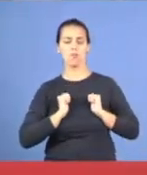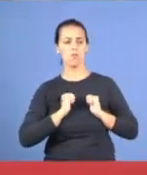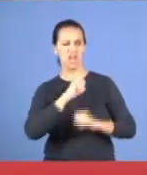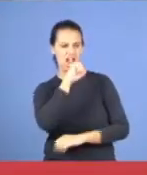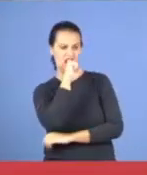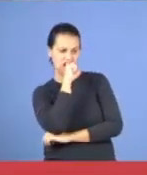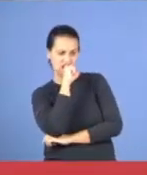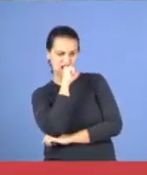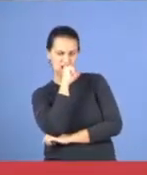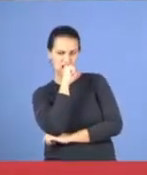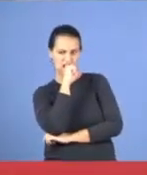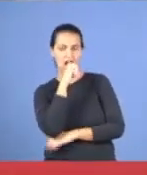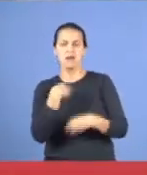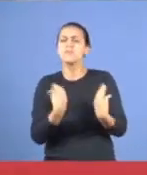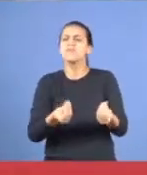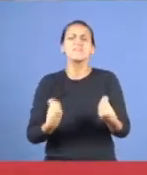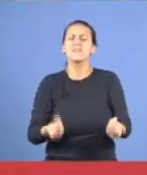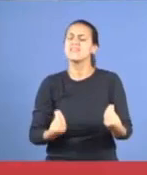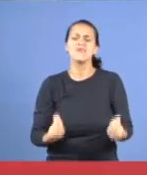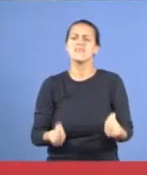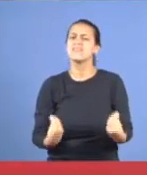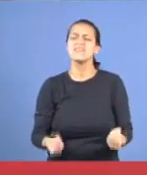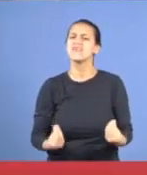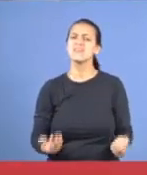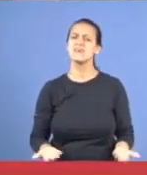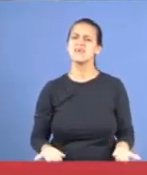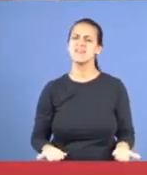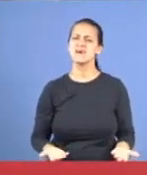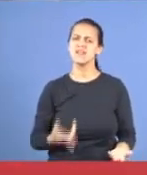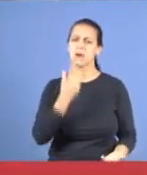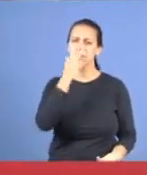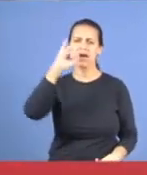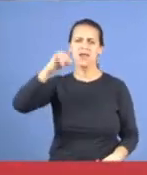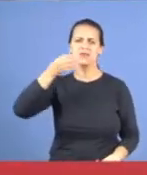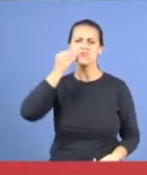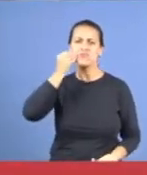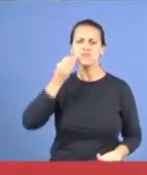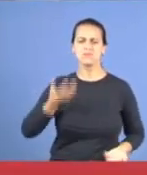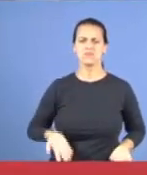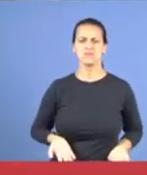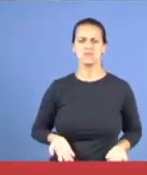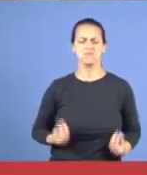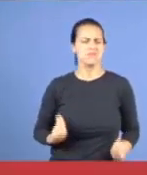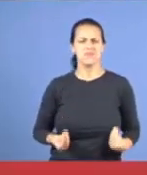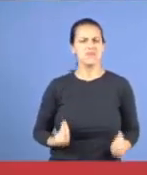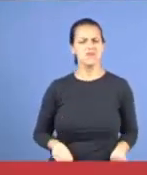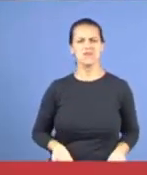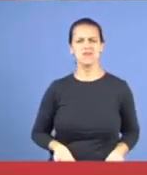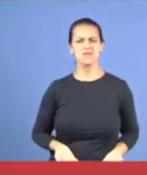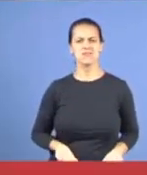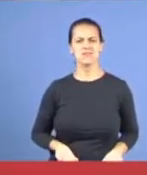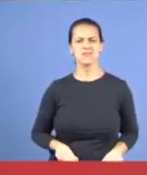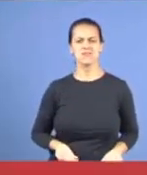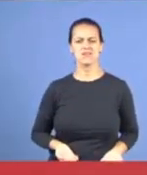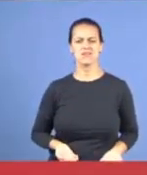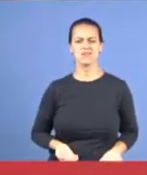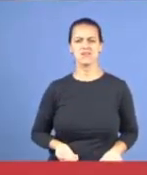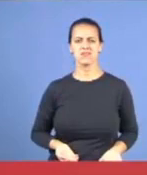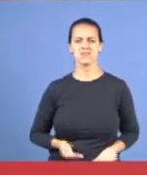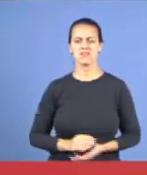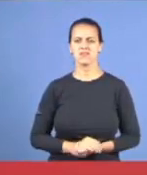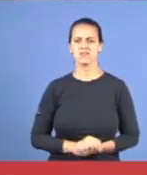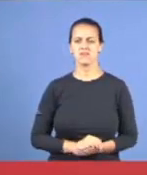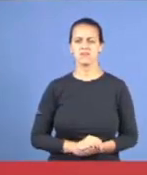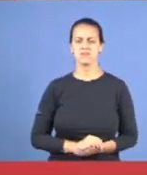isso? Para que? Não é Judas? Judas, para que? O dinheiro, para que? Nós temos muita coisa, para fazer com o dinheiro,